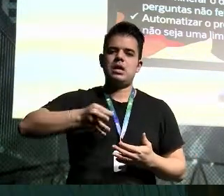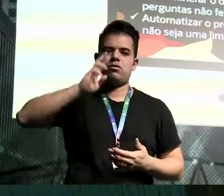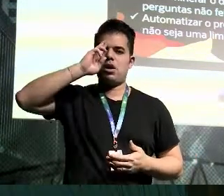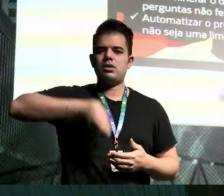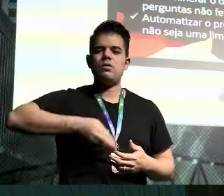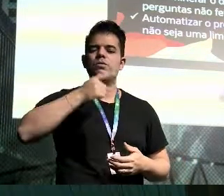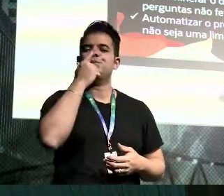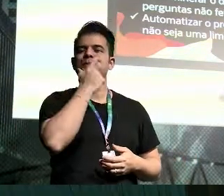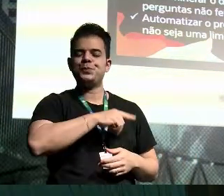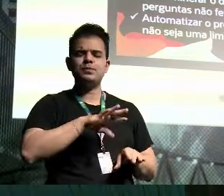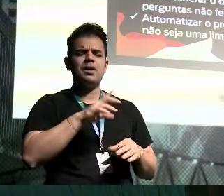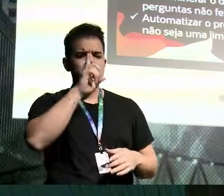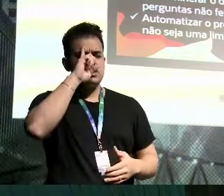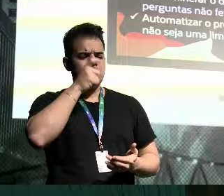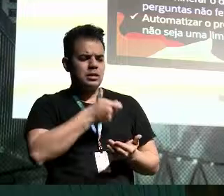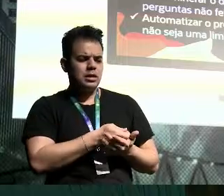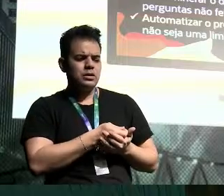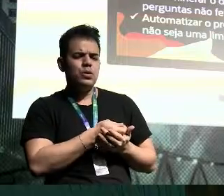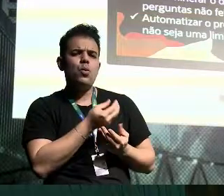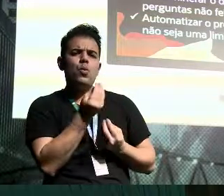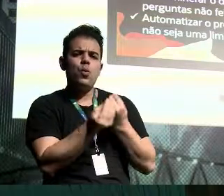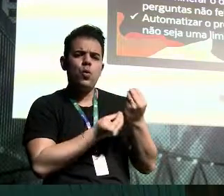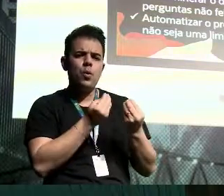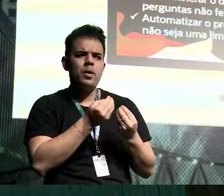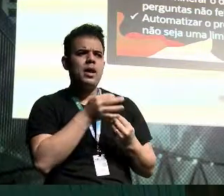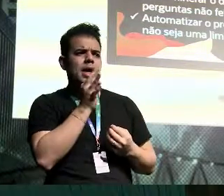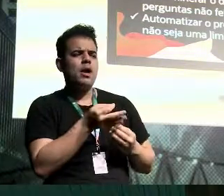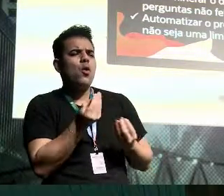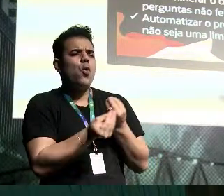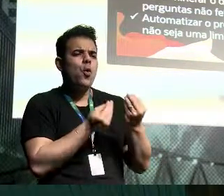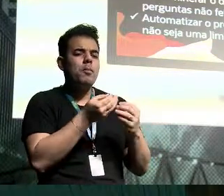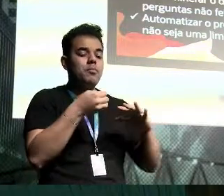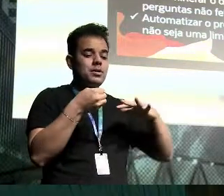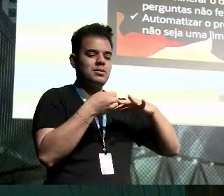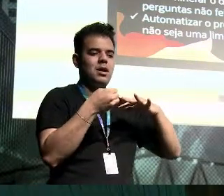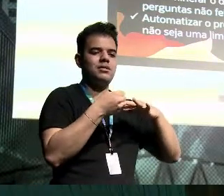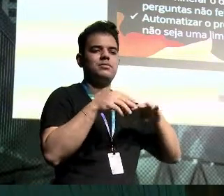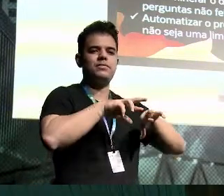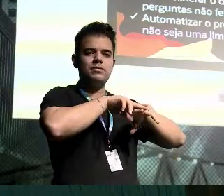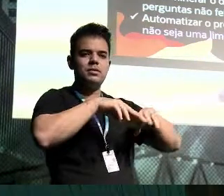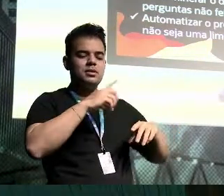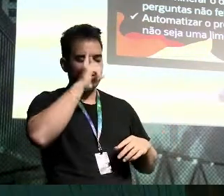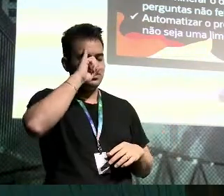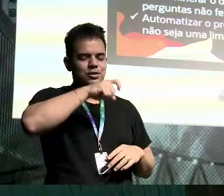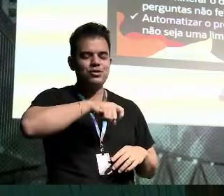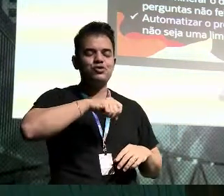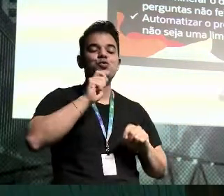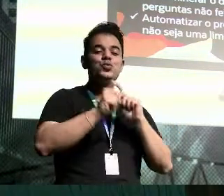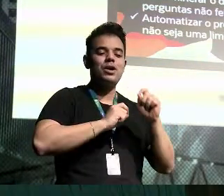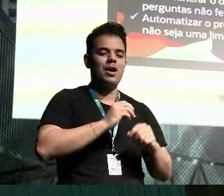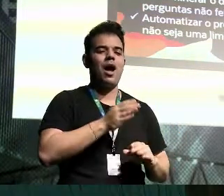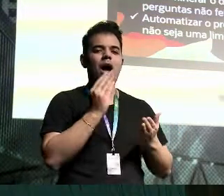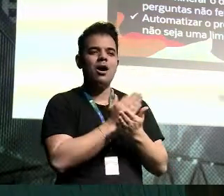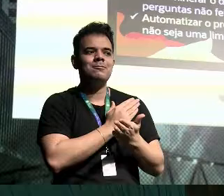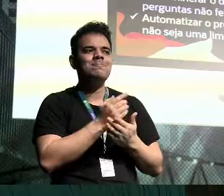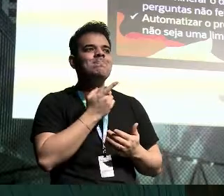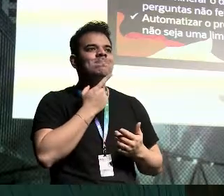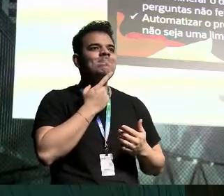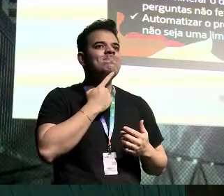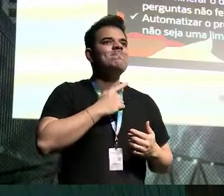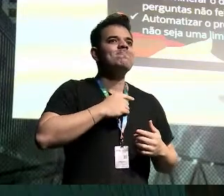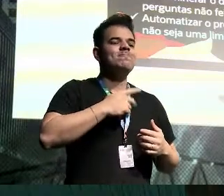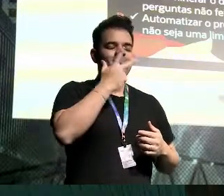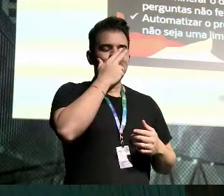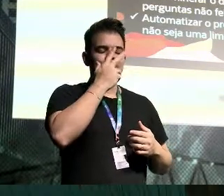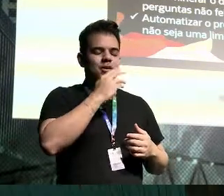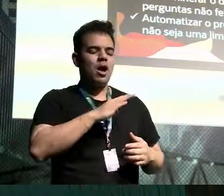pessoal, que a decisão a ser tomada é a decisão mais correta, porque há decisões que você toma com o coração. Há decisões que você toma com